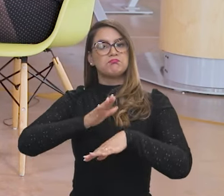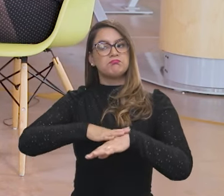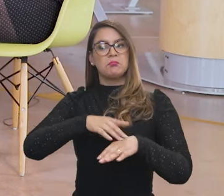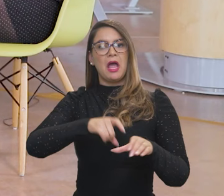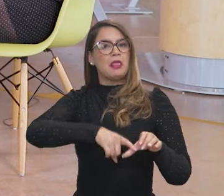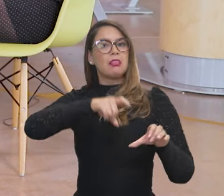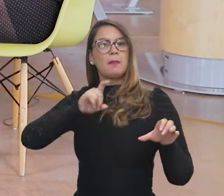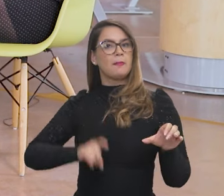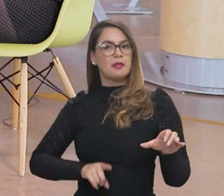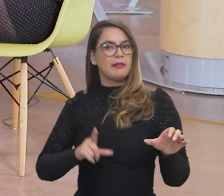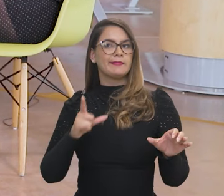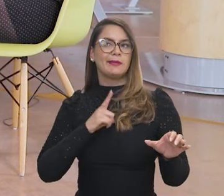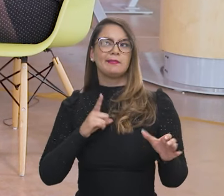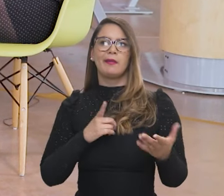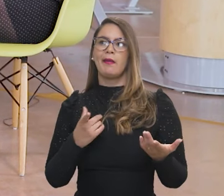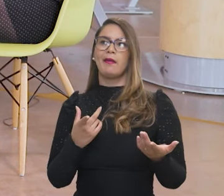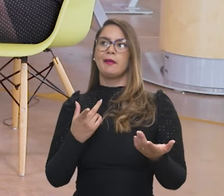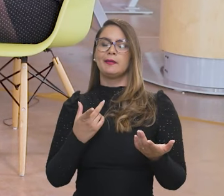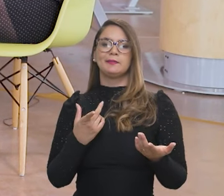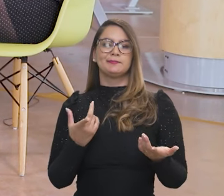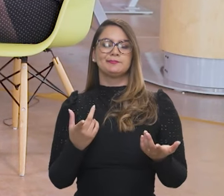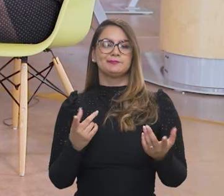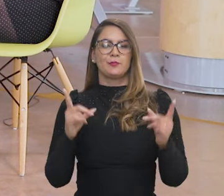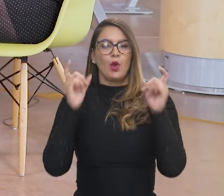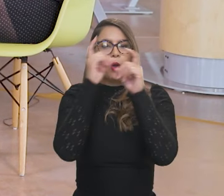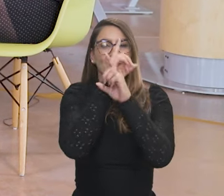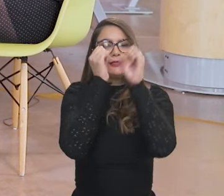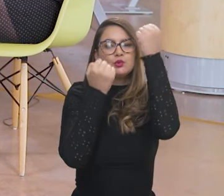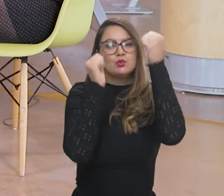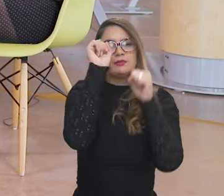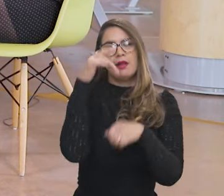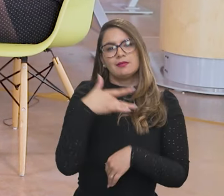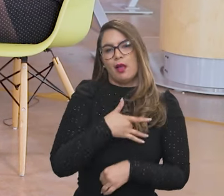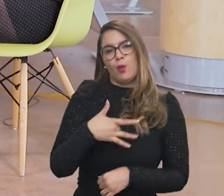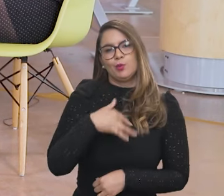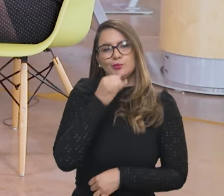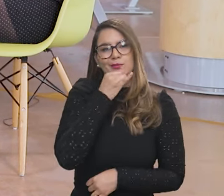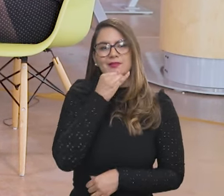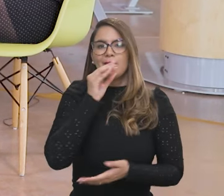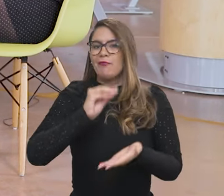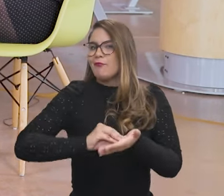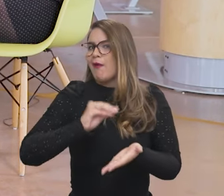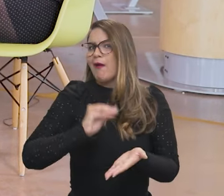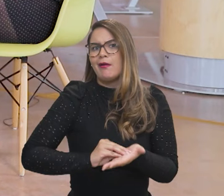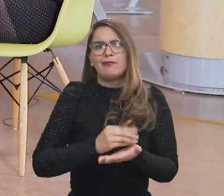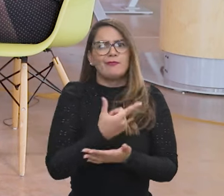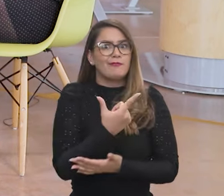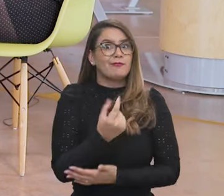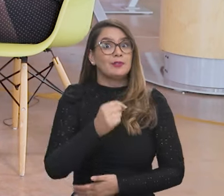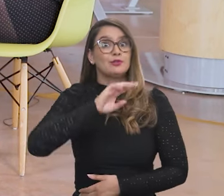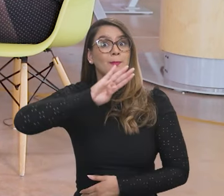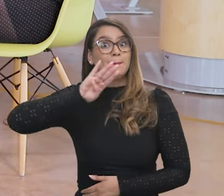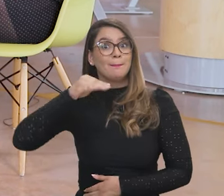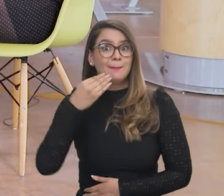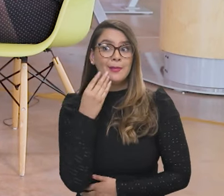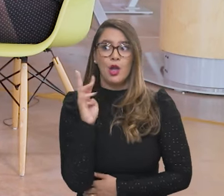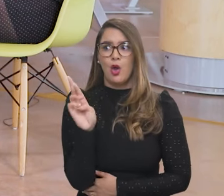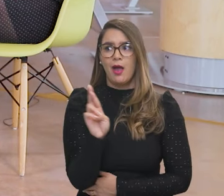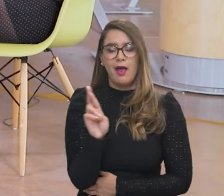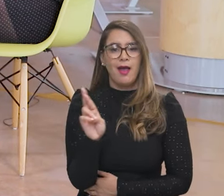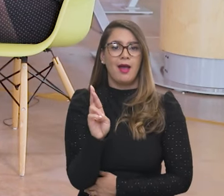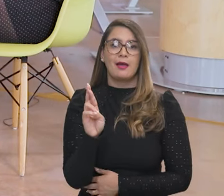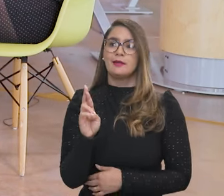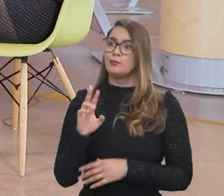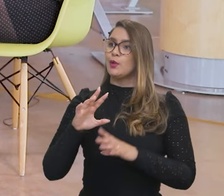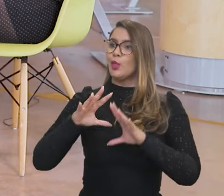autônomo na dependência que nós temos em relação ao complexo industrial de saúde. Nós temos um déficit da balança de 20 bilhões de reais.